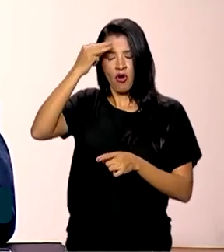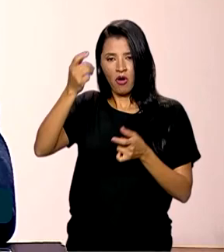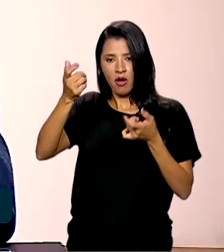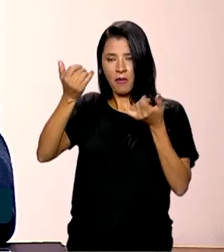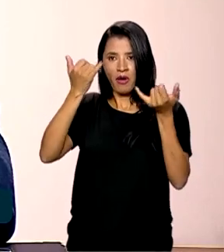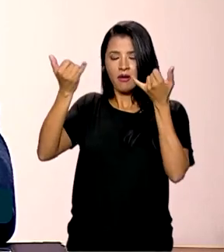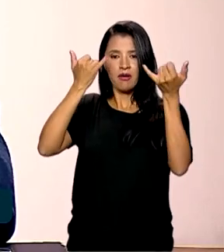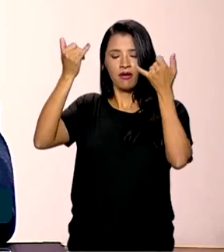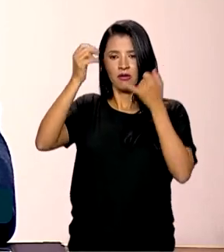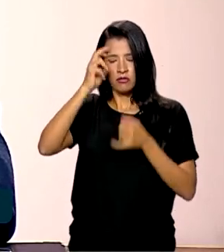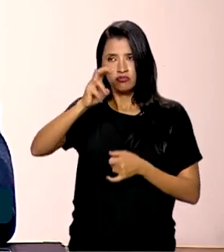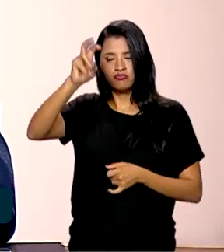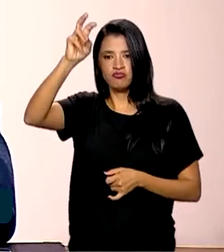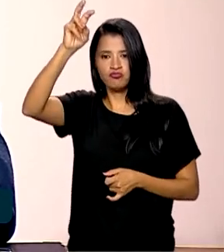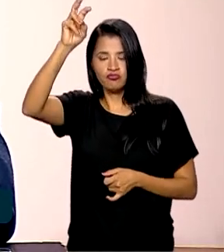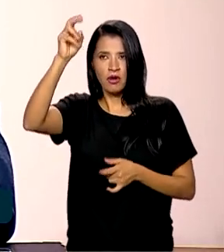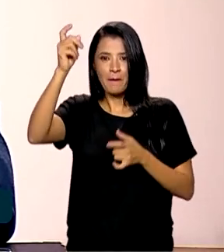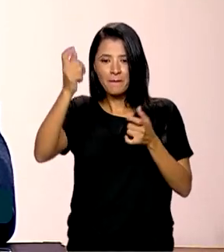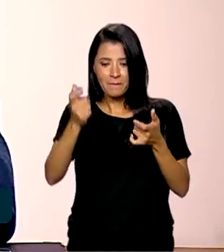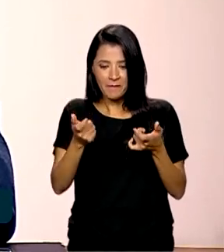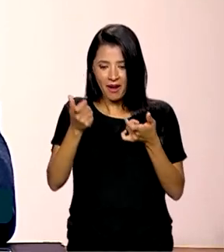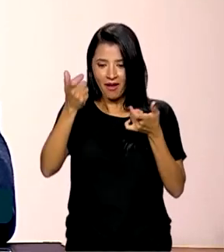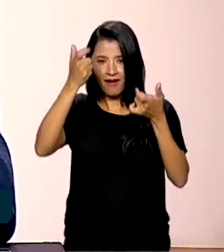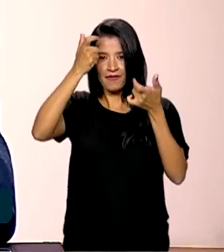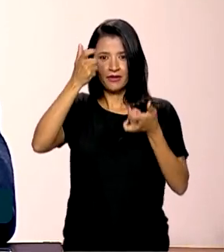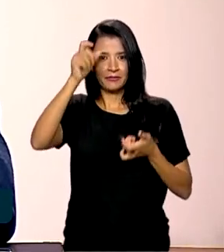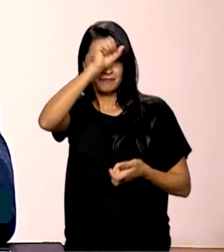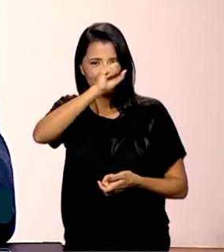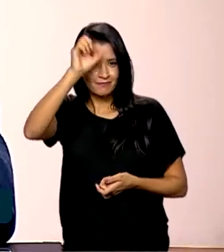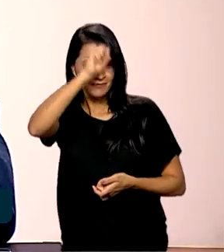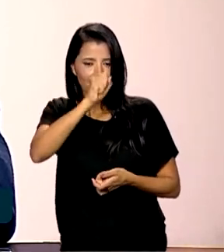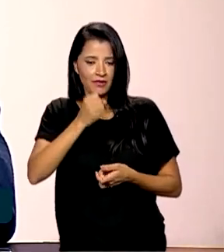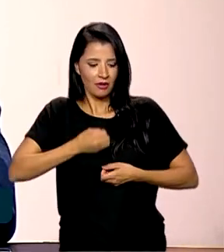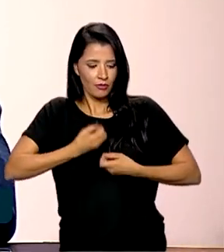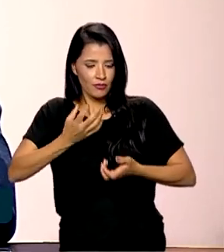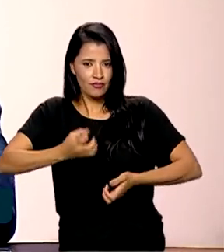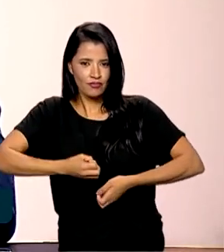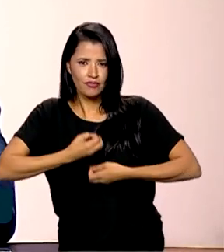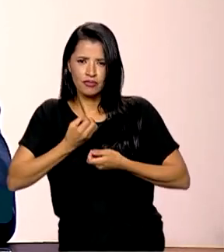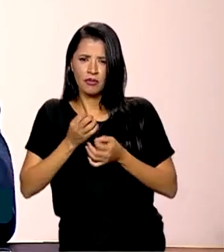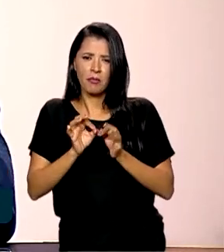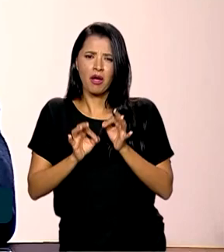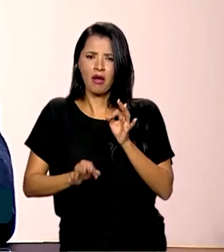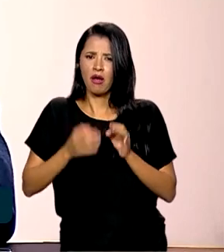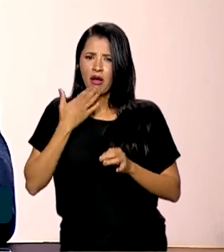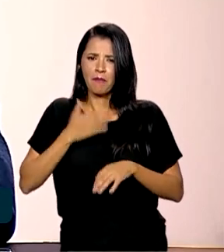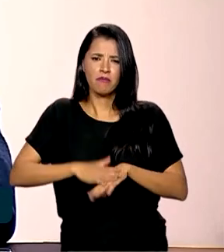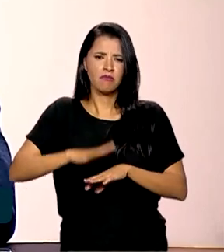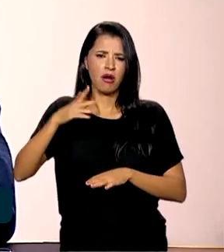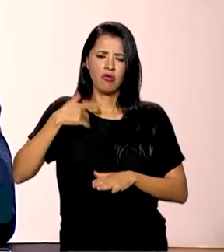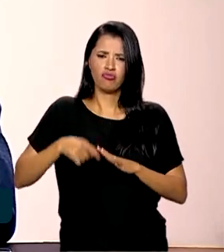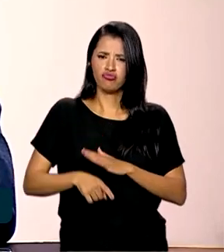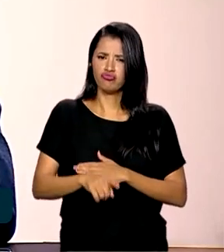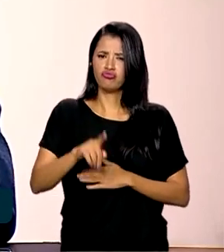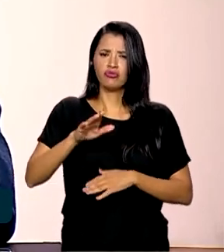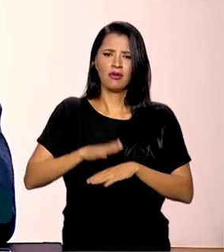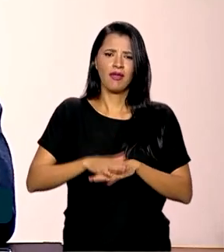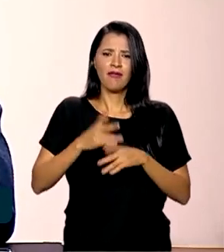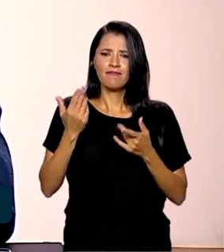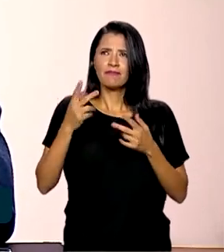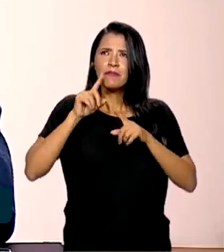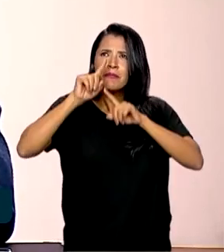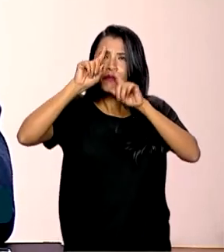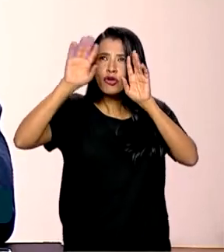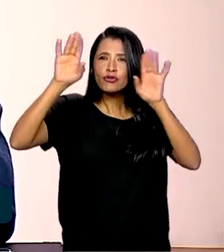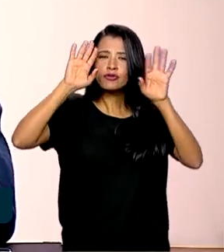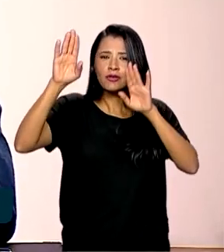inteligência com palavras, a nossa expressão amplia mais, é um mergulho, tanto na imaginação, é